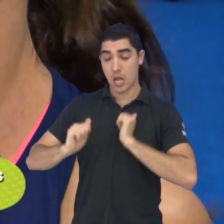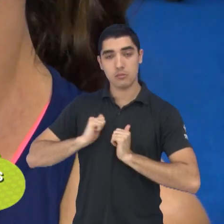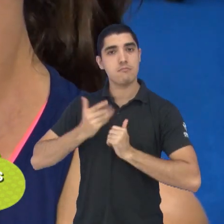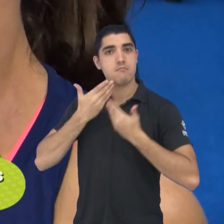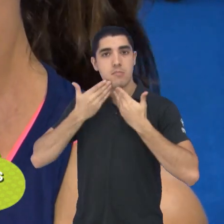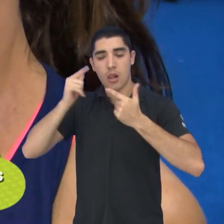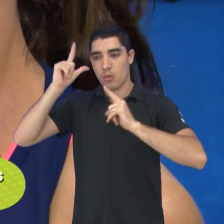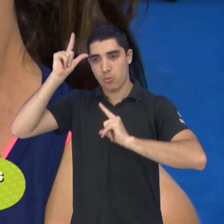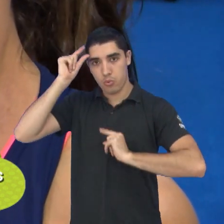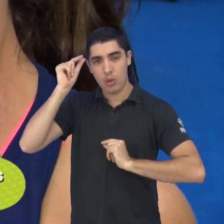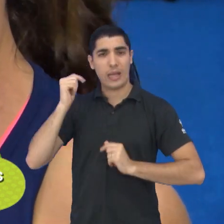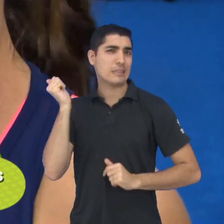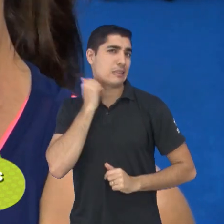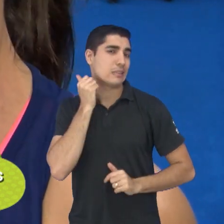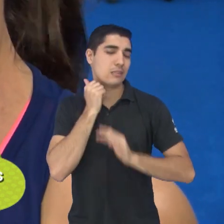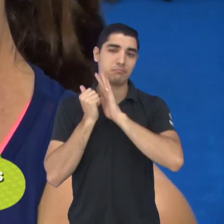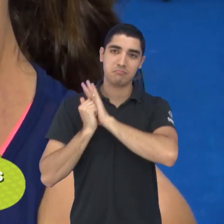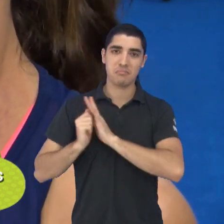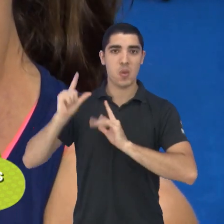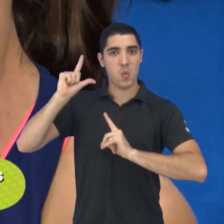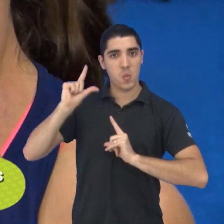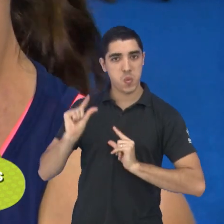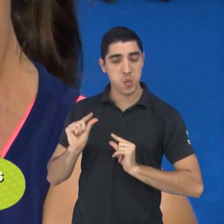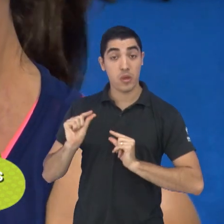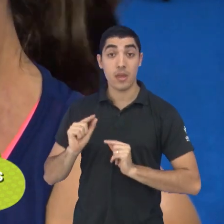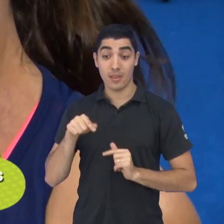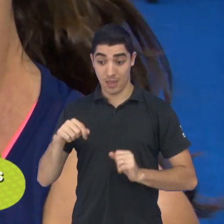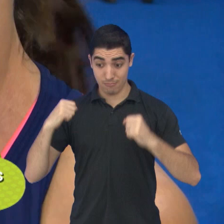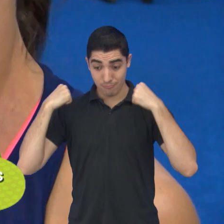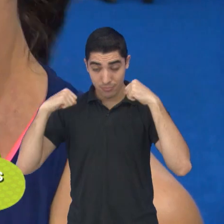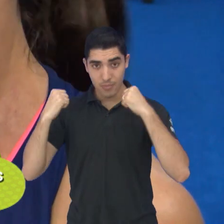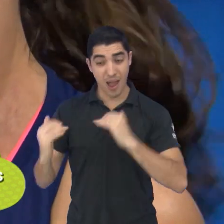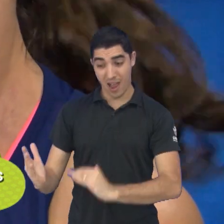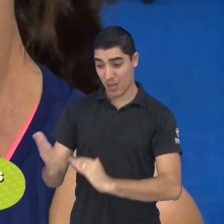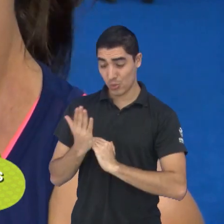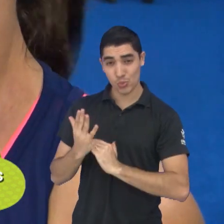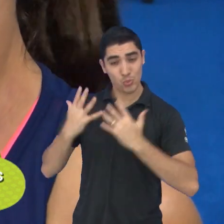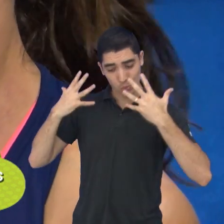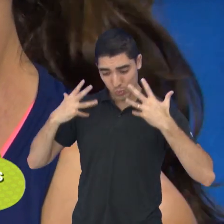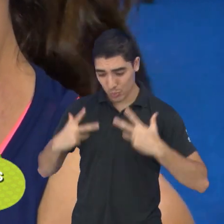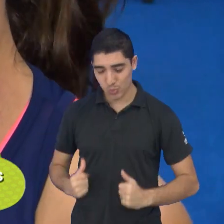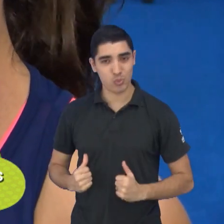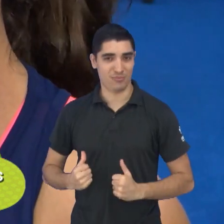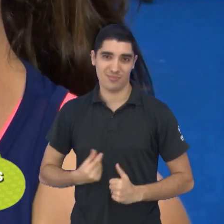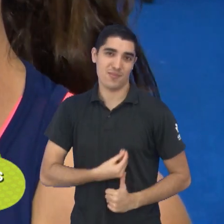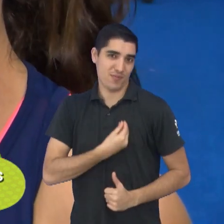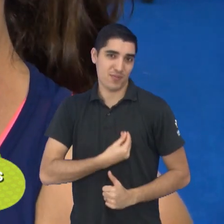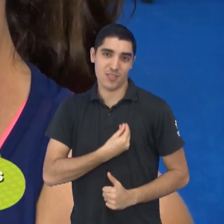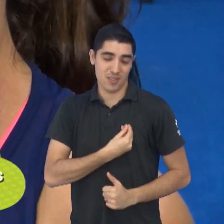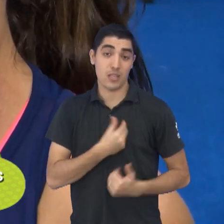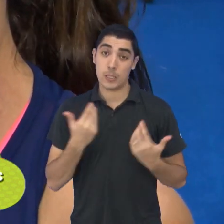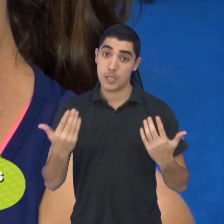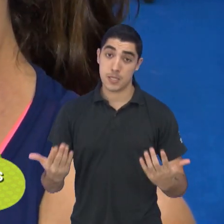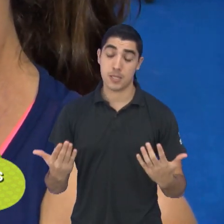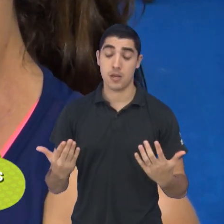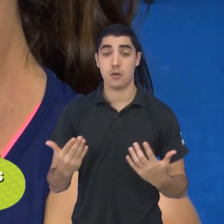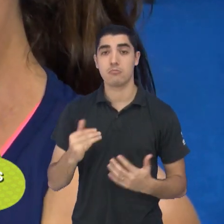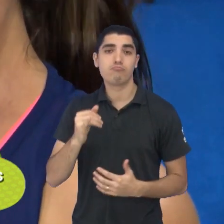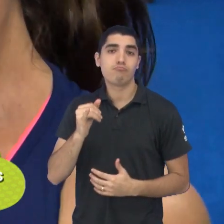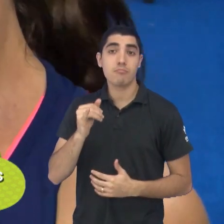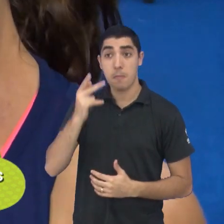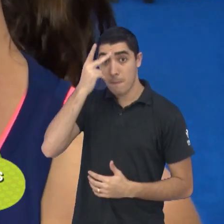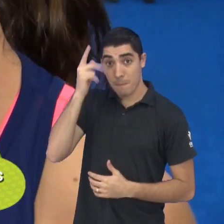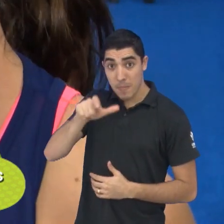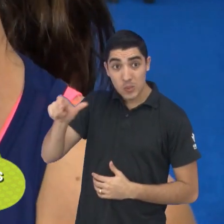estresse. Então, eu acho assim que a atividade física, ela ajuda em tudo, ela é boa em tudo. Então, é assim, a pessoa que